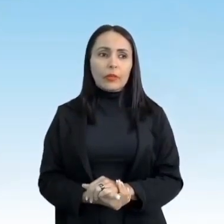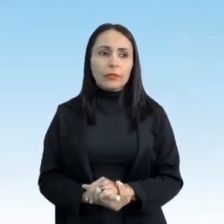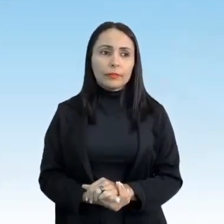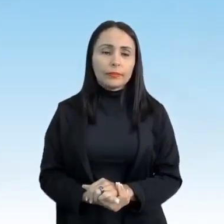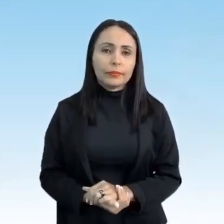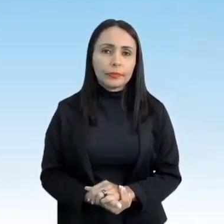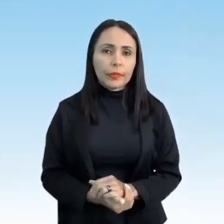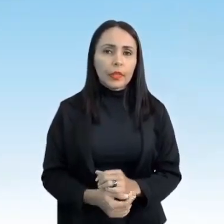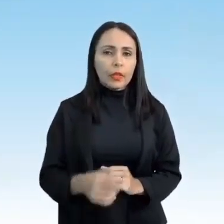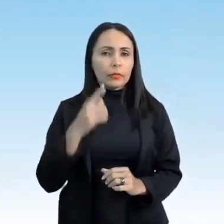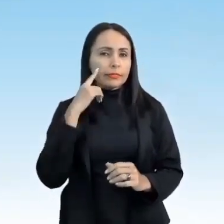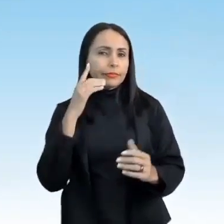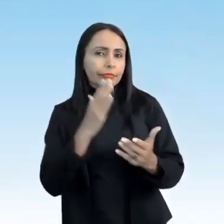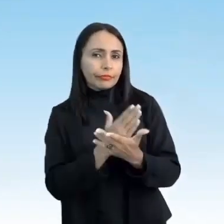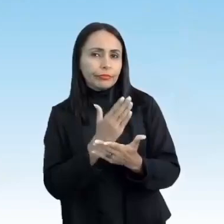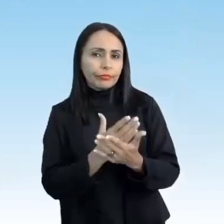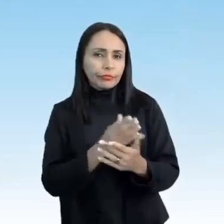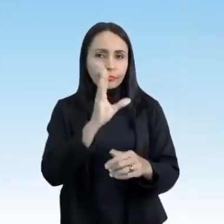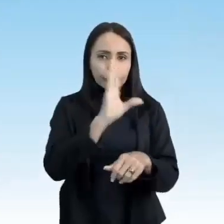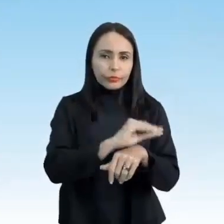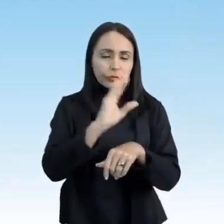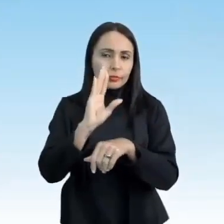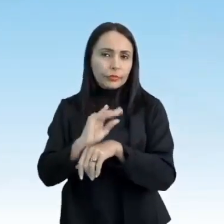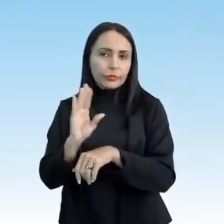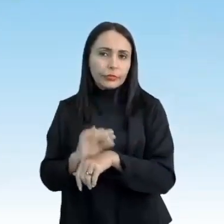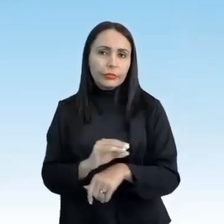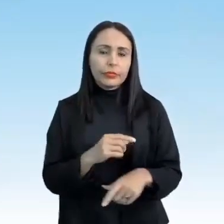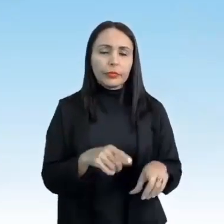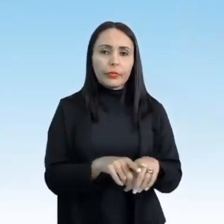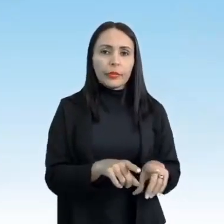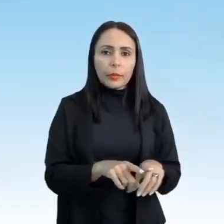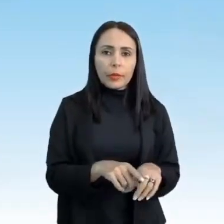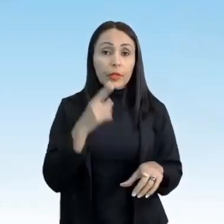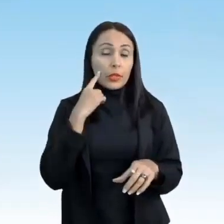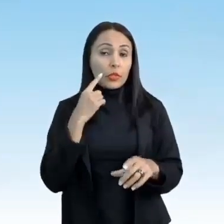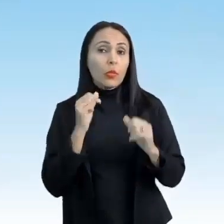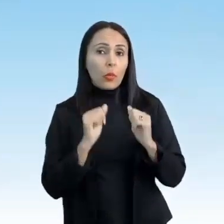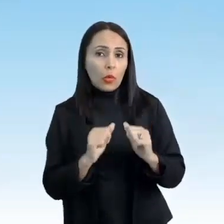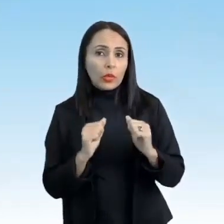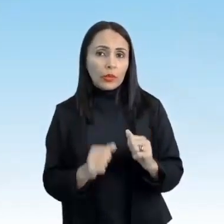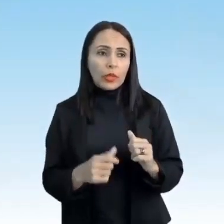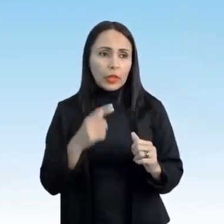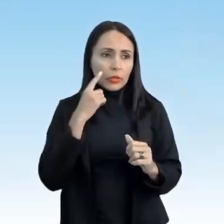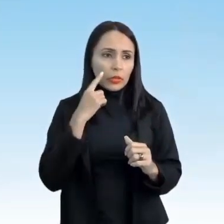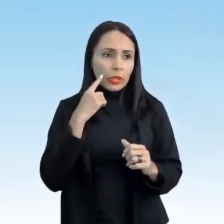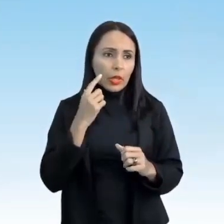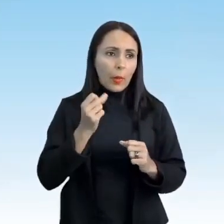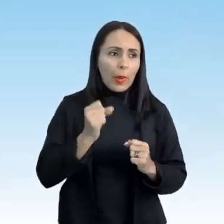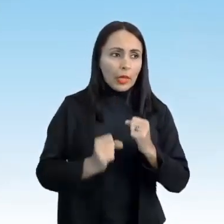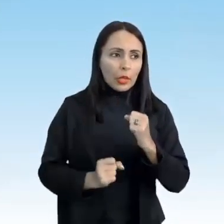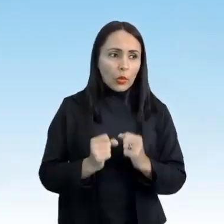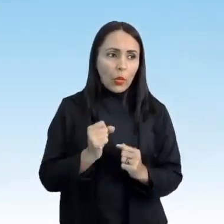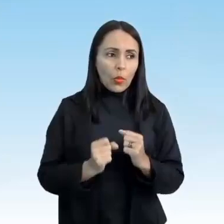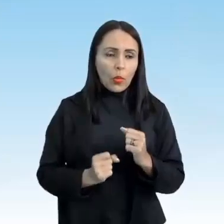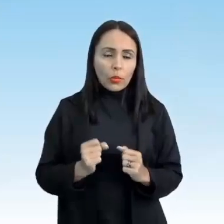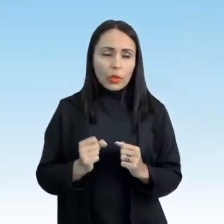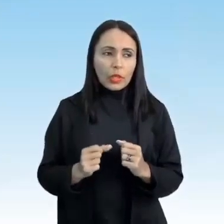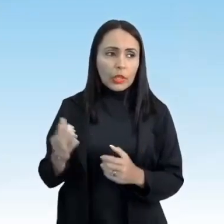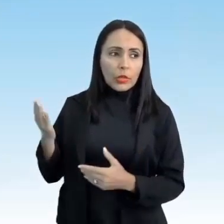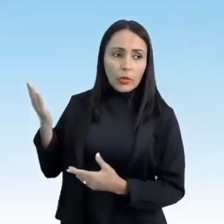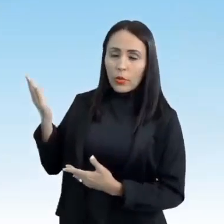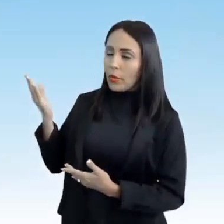Eu trouxe algumas fotos de alguns esportes de marca, vocês podem ver aí, a gente tem uma maratona ali, A gente tem